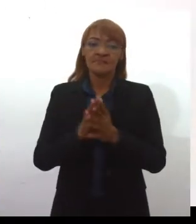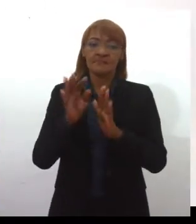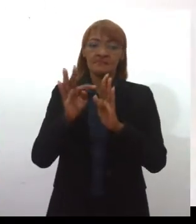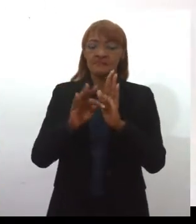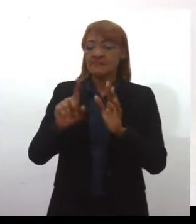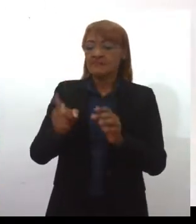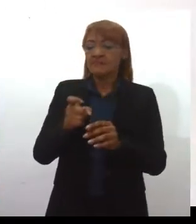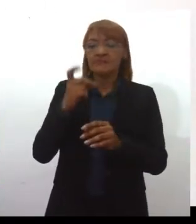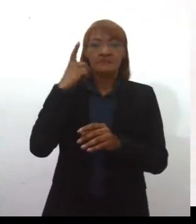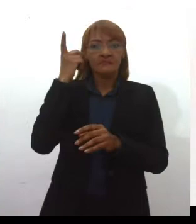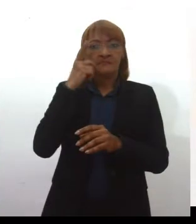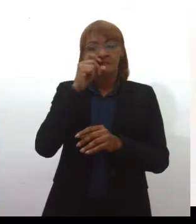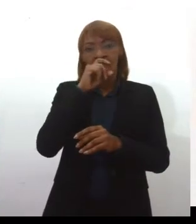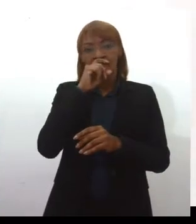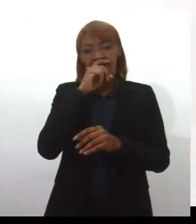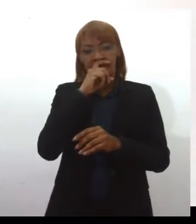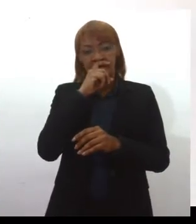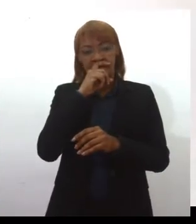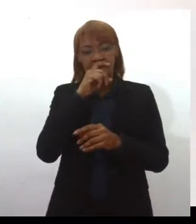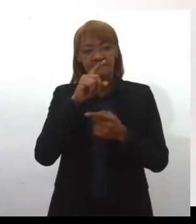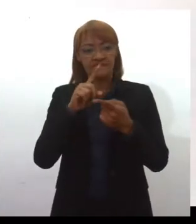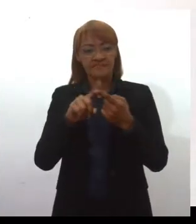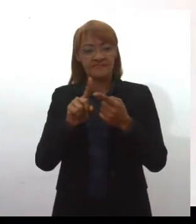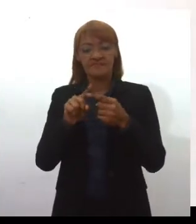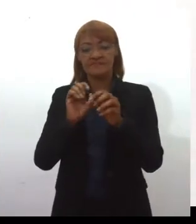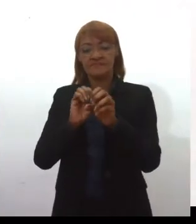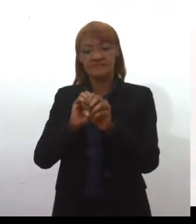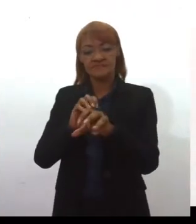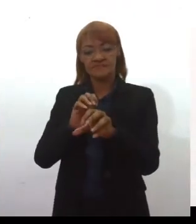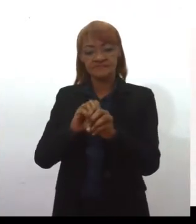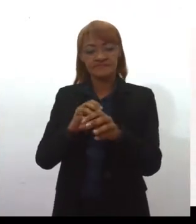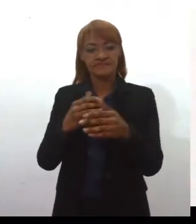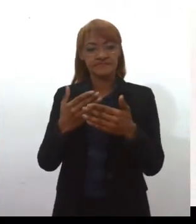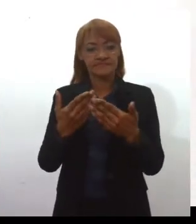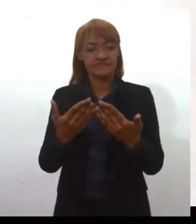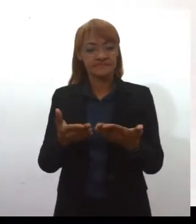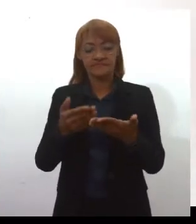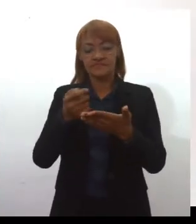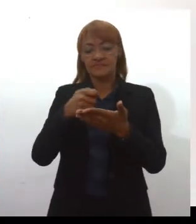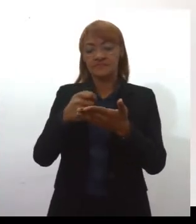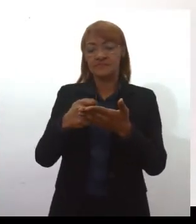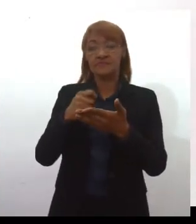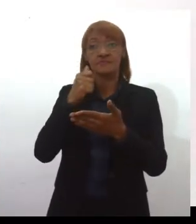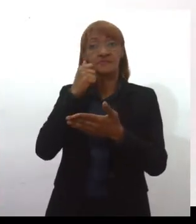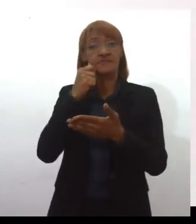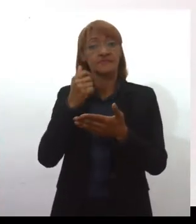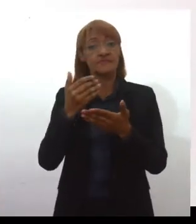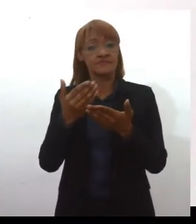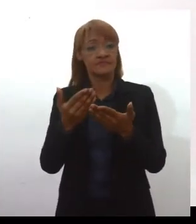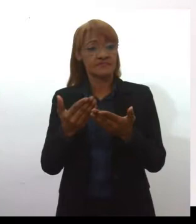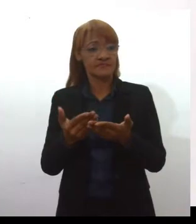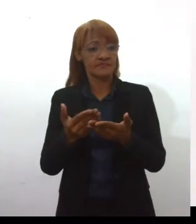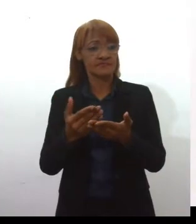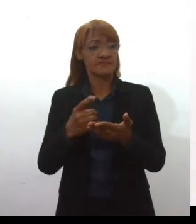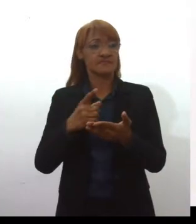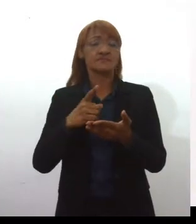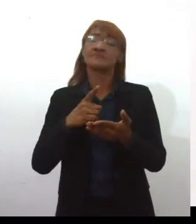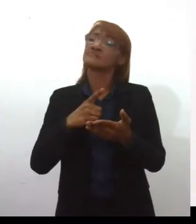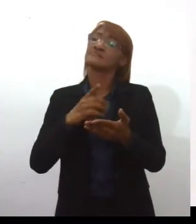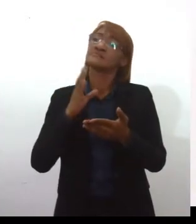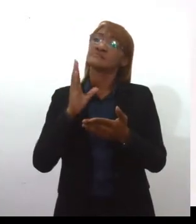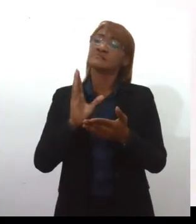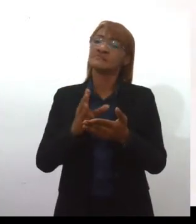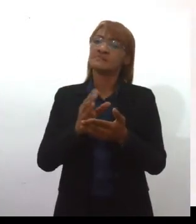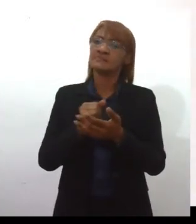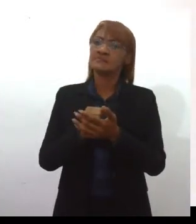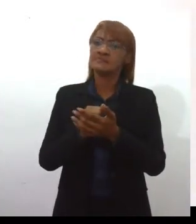-deputada. Ela escreve sobre educação, ela escreve sobre as mulheres, a Antonieta tem muitas crônicas em defesa